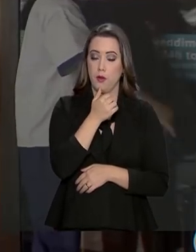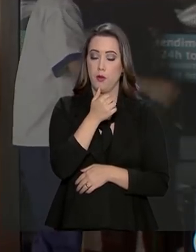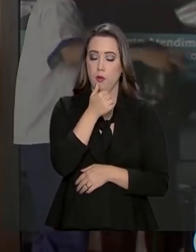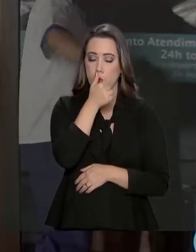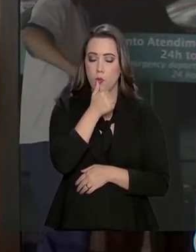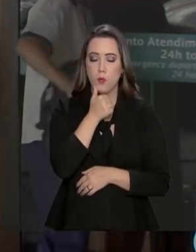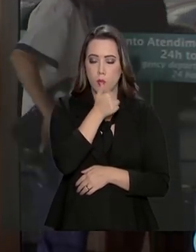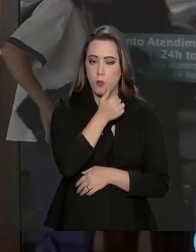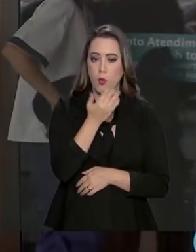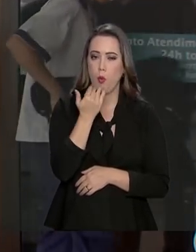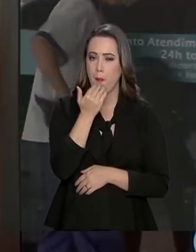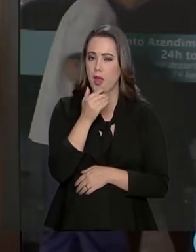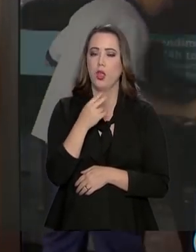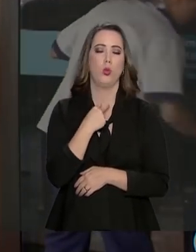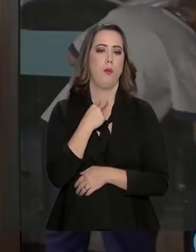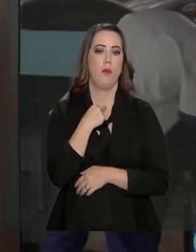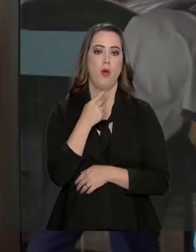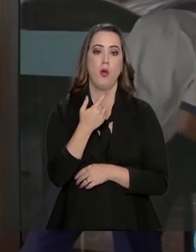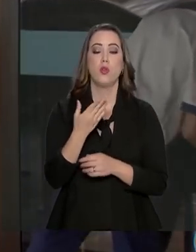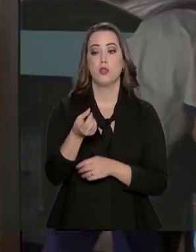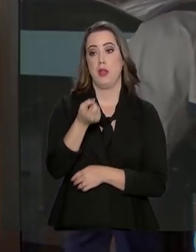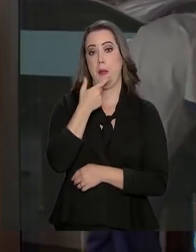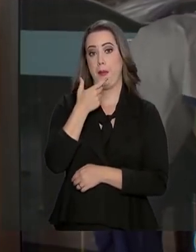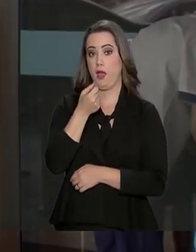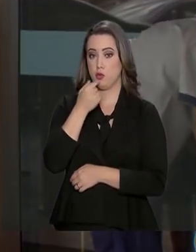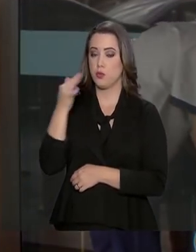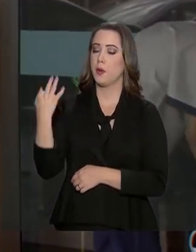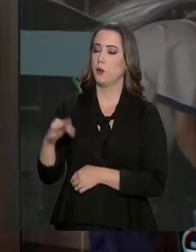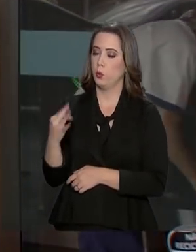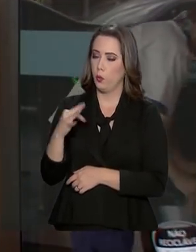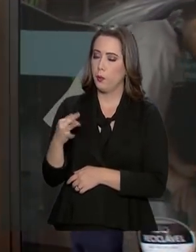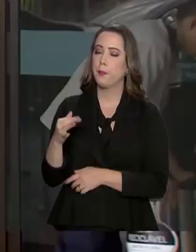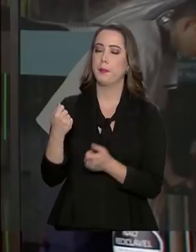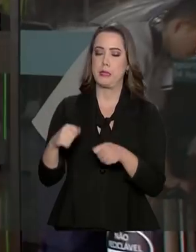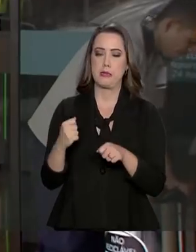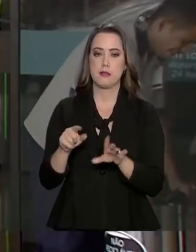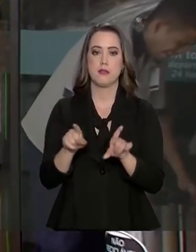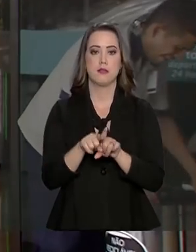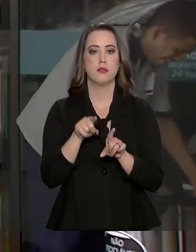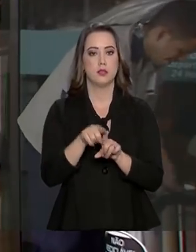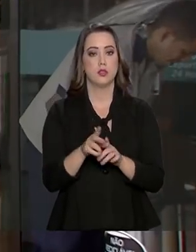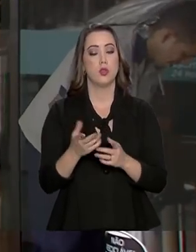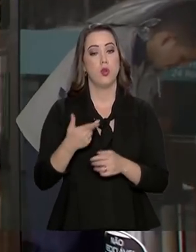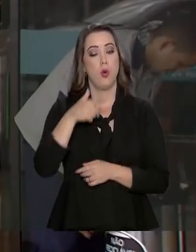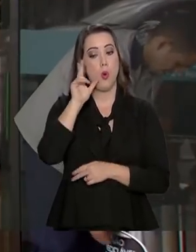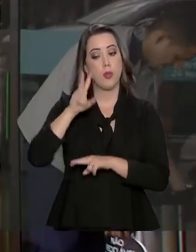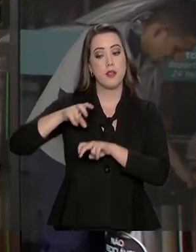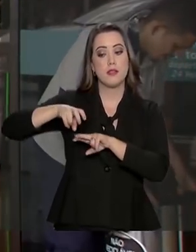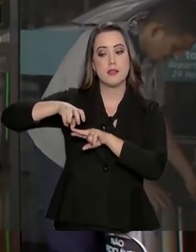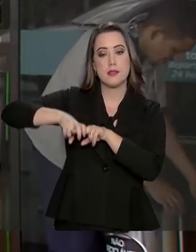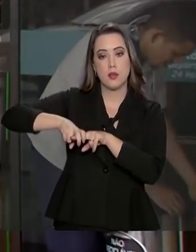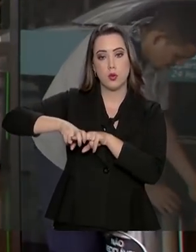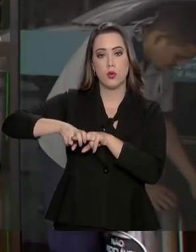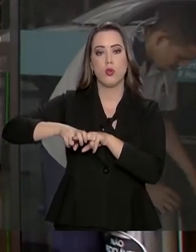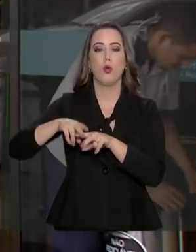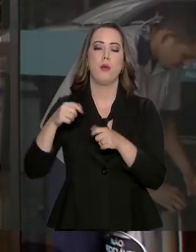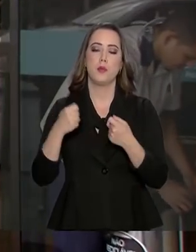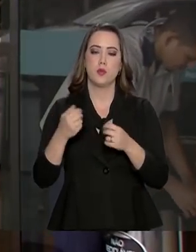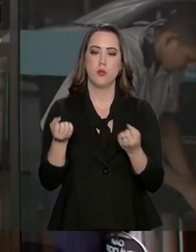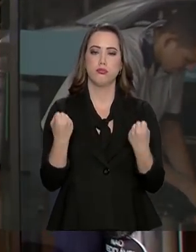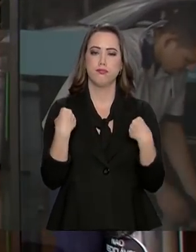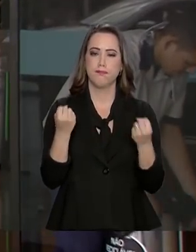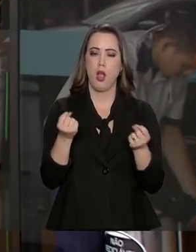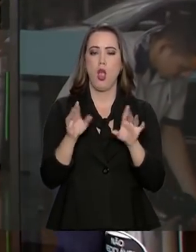para a dor e da atração endovenosa o presidente sentou-se ontem em uma poltrona e fez exercícios